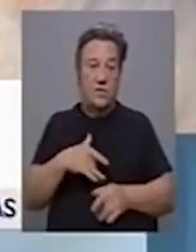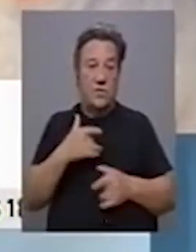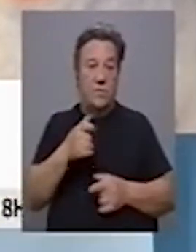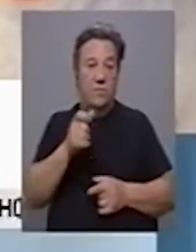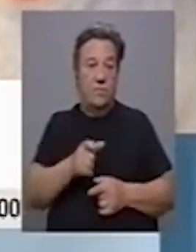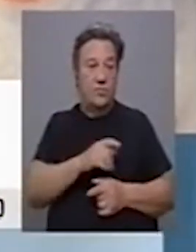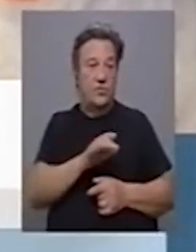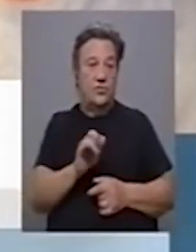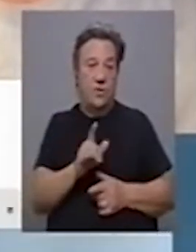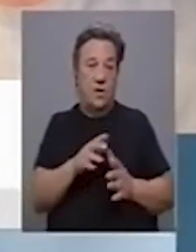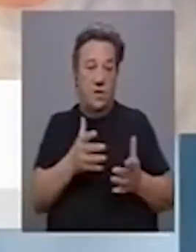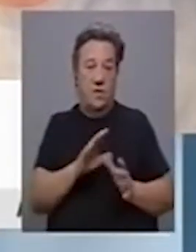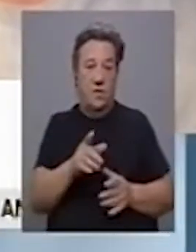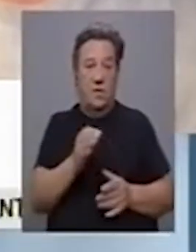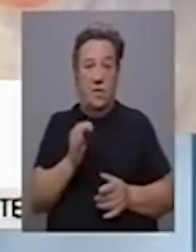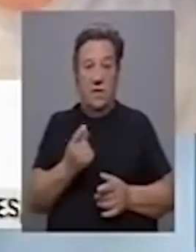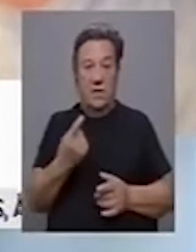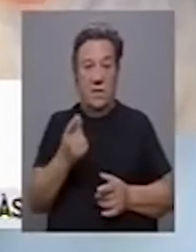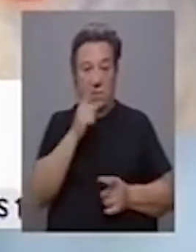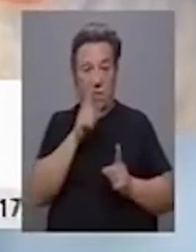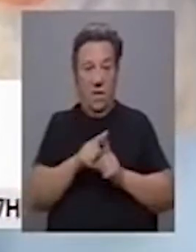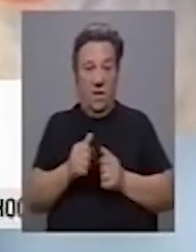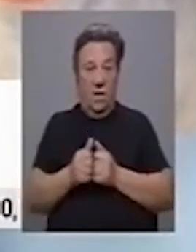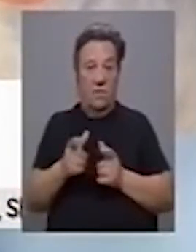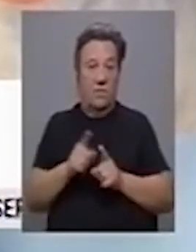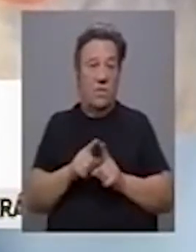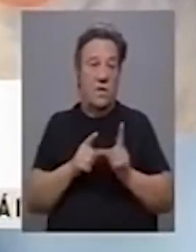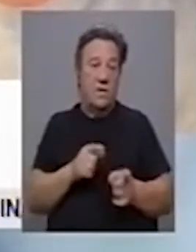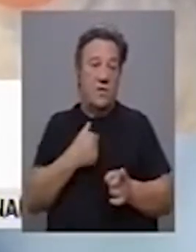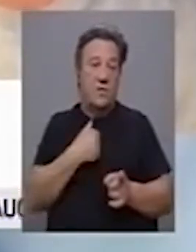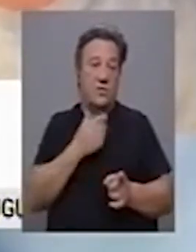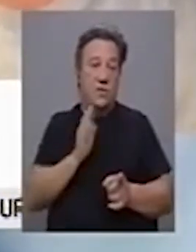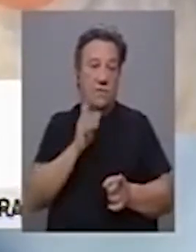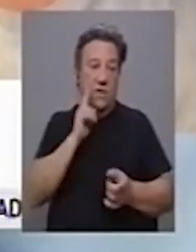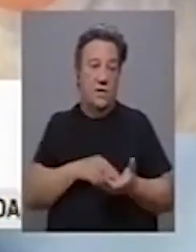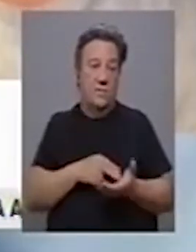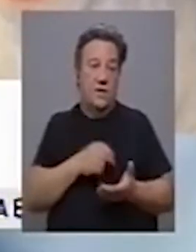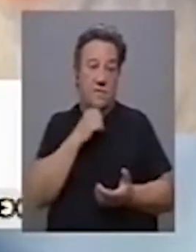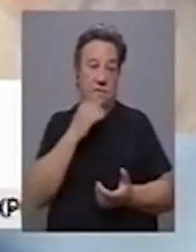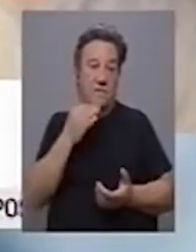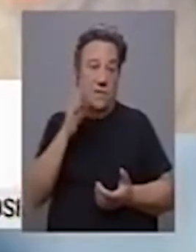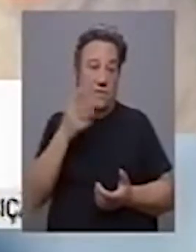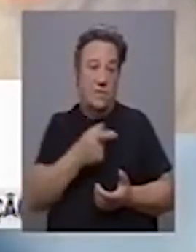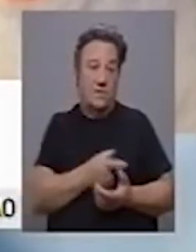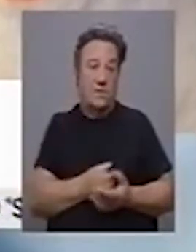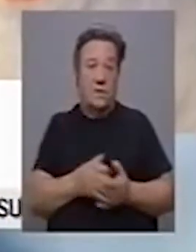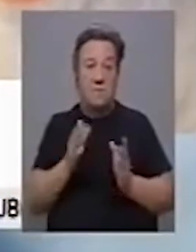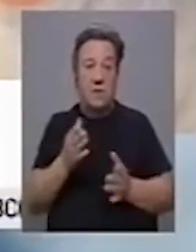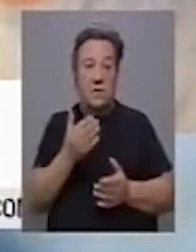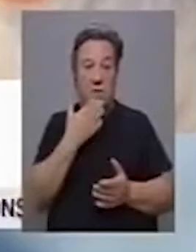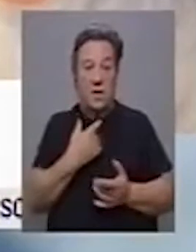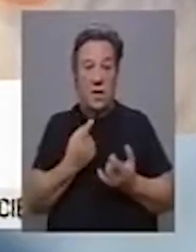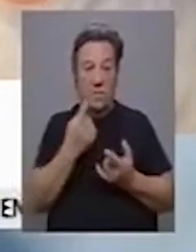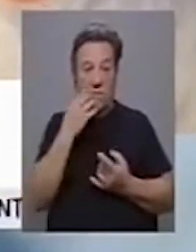geral. E portanto estão, de certa forma, alinhados com aquilo que nós estávamos à espera que acontecesse. Mas dão-nos